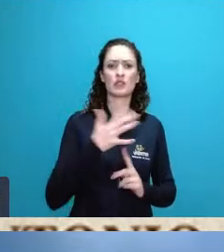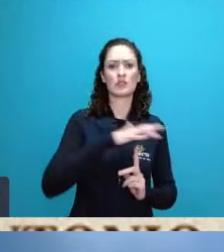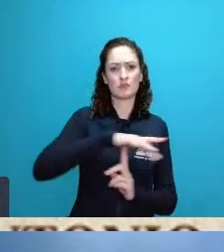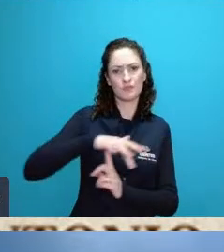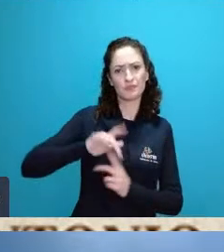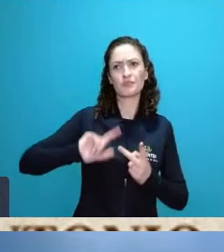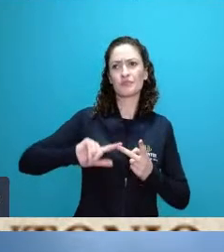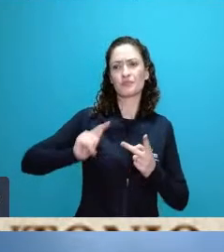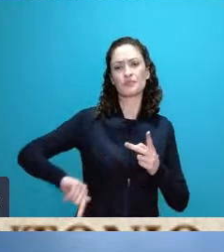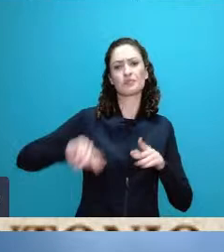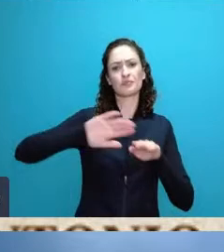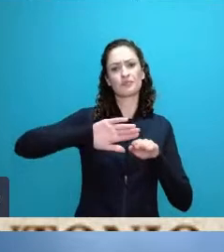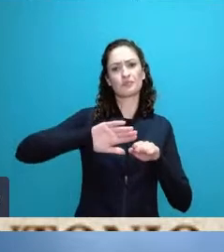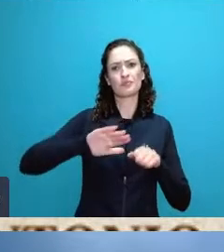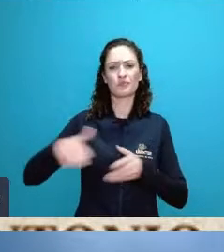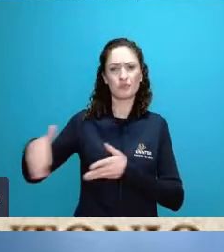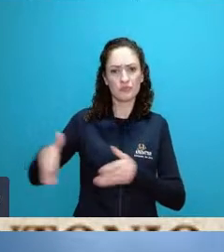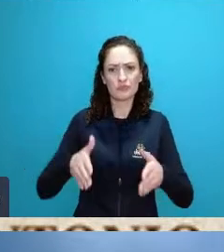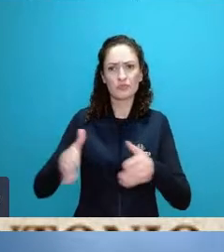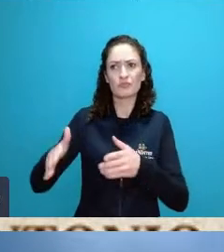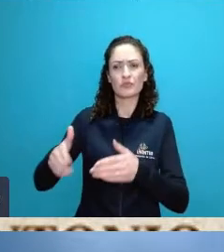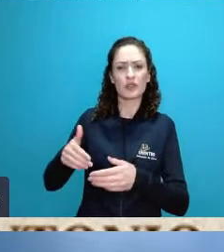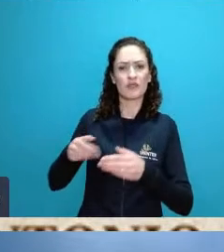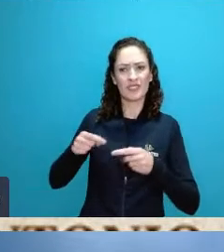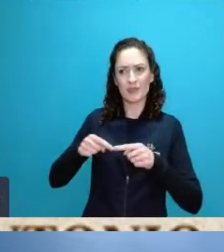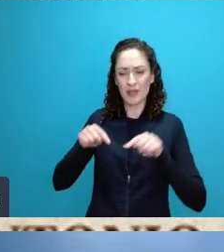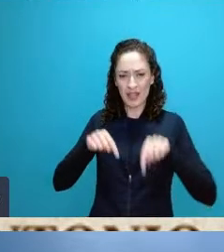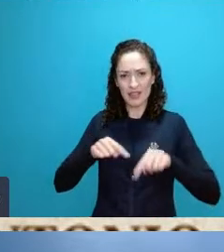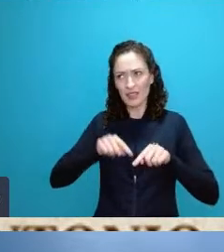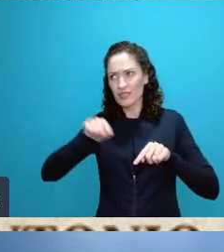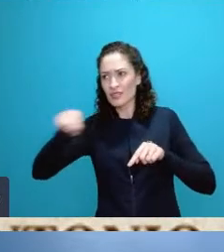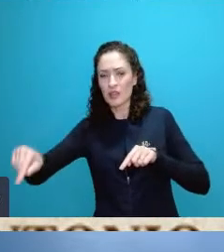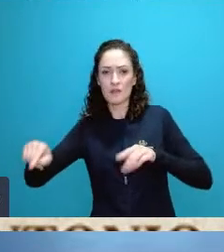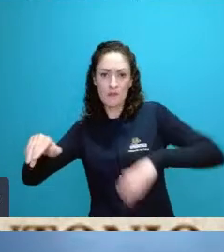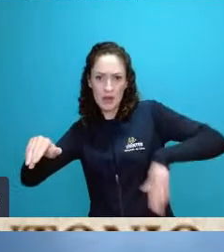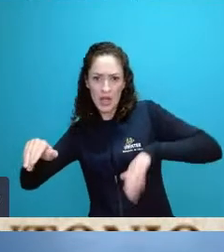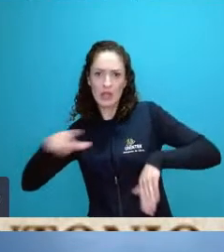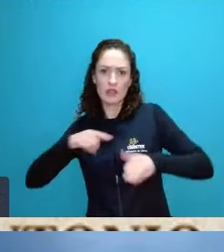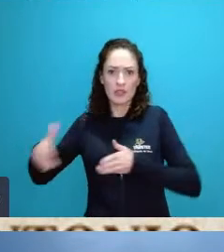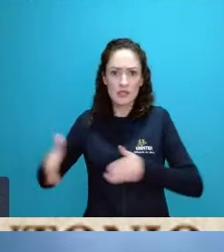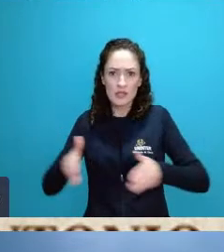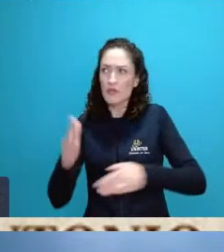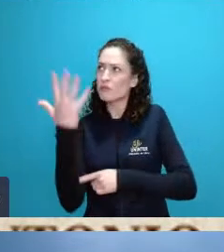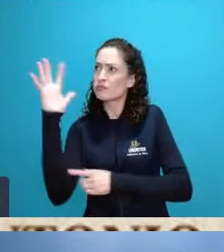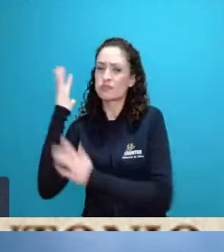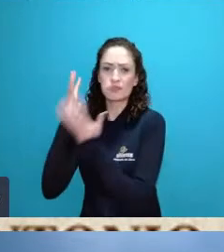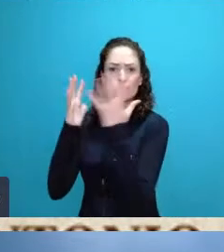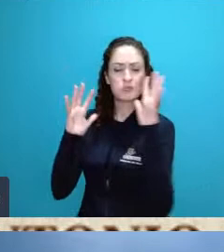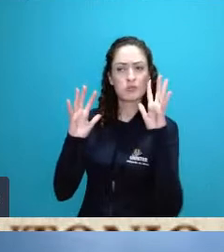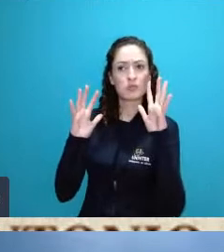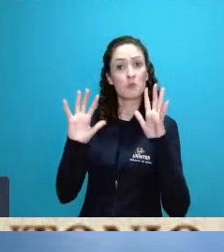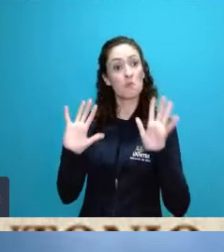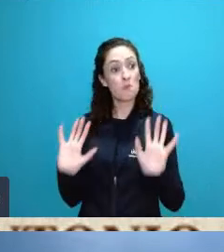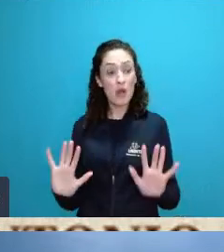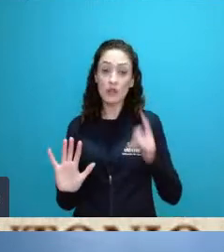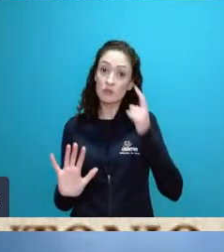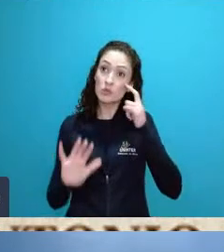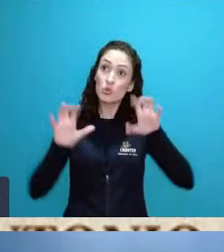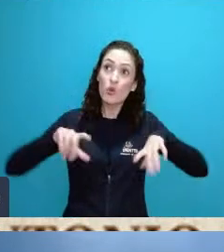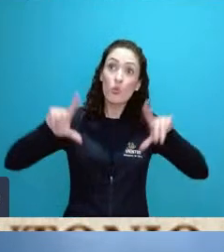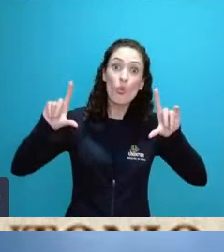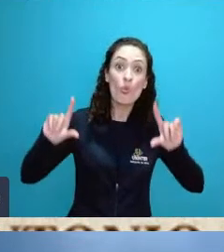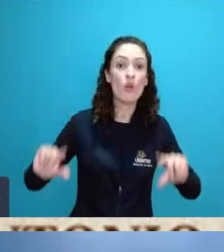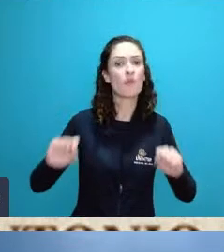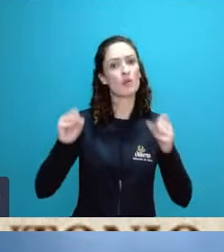e está tornando aqui mais seco em razão de perder vegetação nativa então todos esses problemas estão interligados